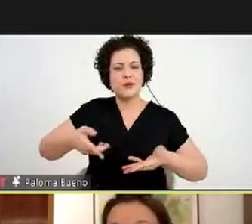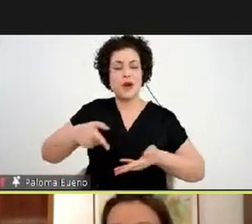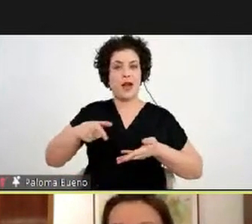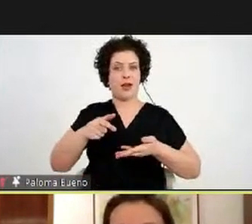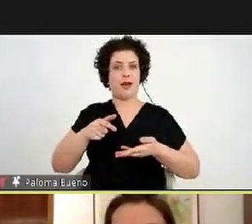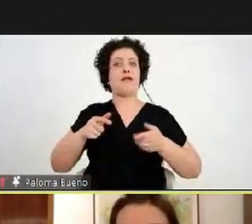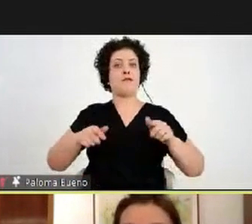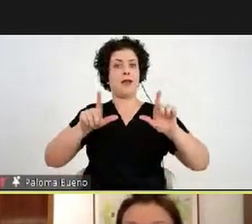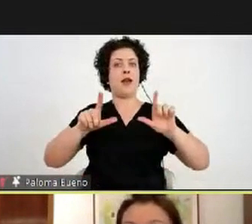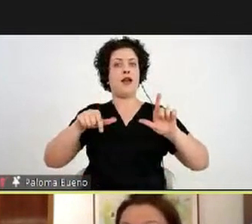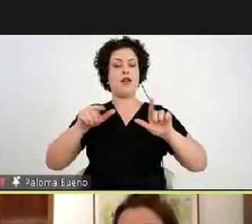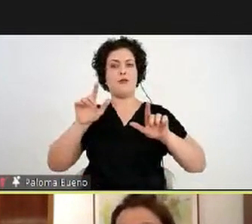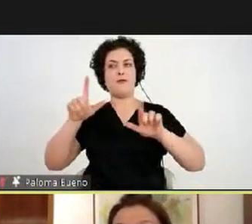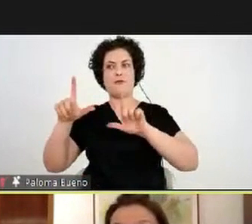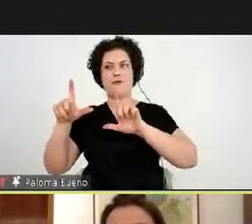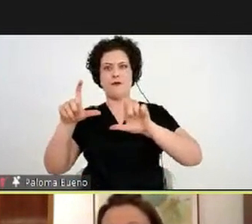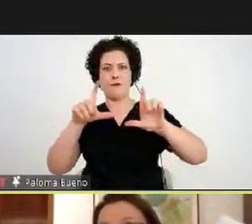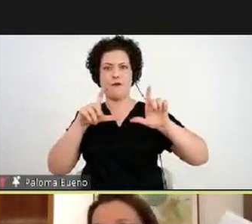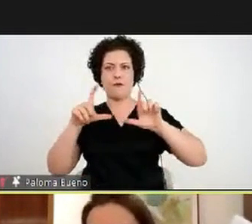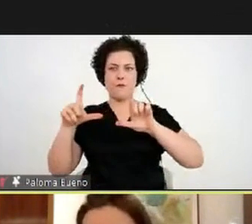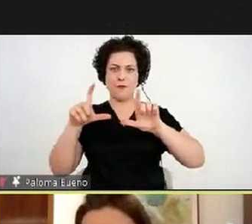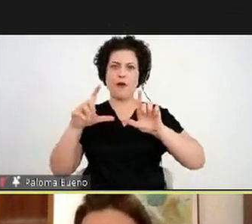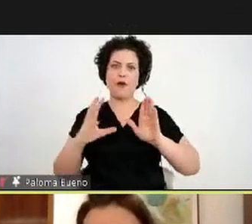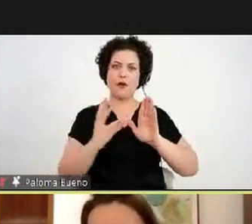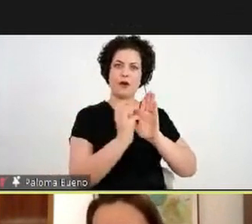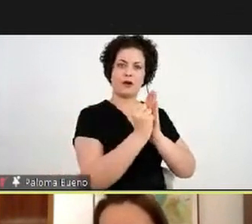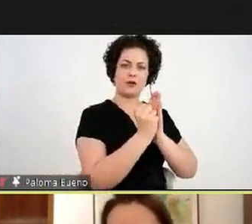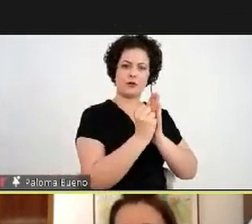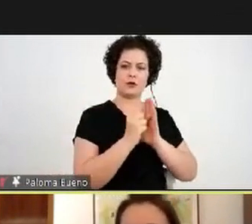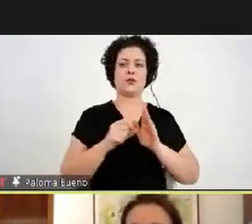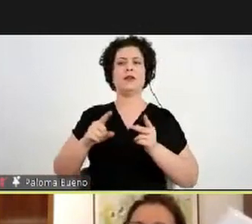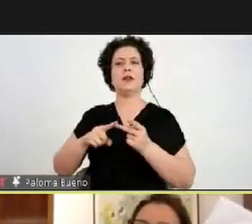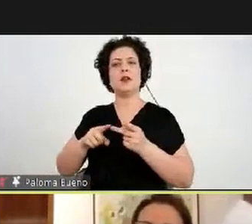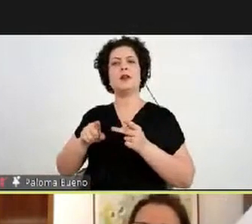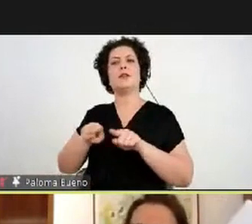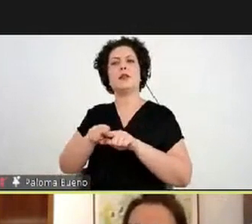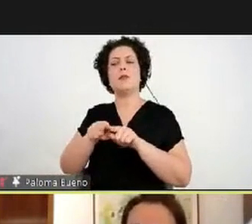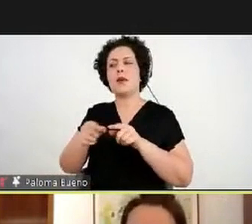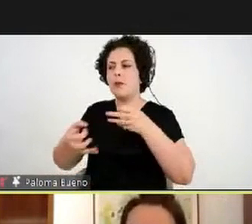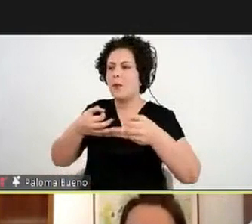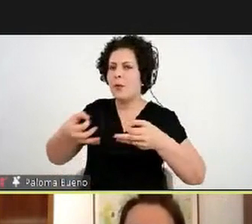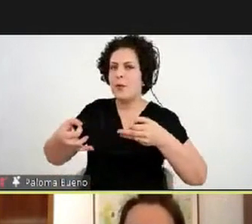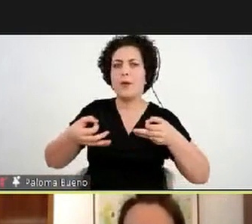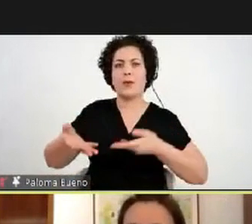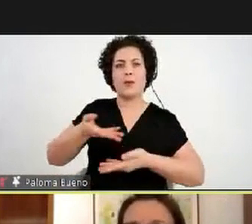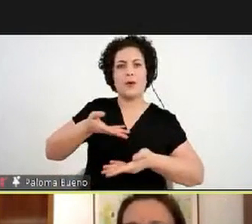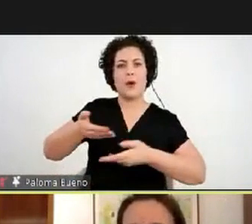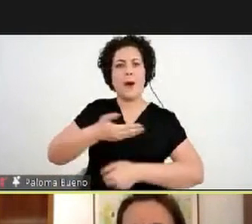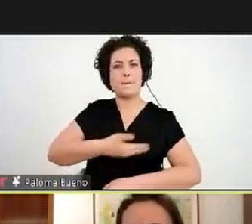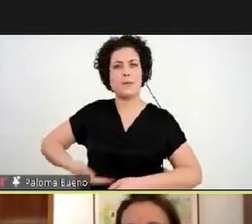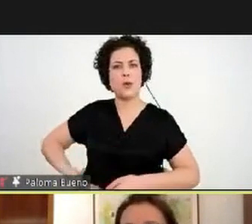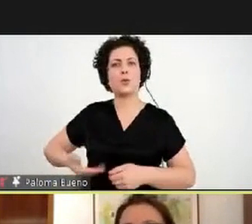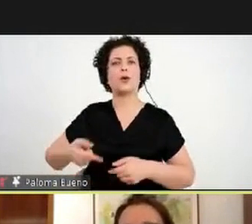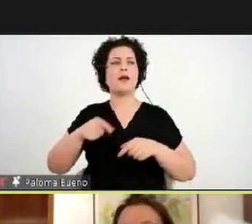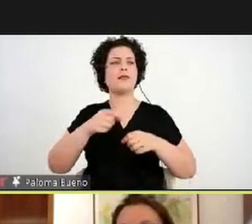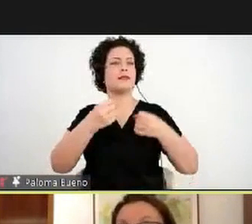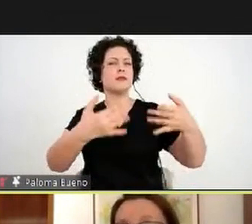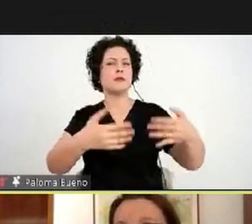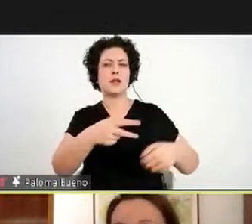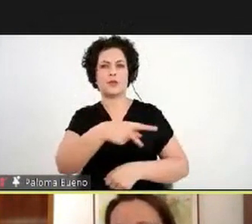documental e fotográfico de performance e intervenção pública, então isso esclarece muito para os professores essa